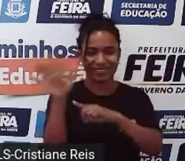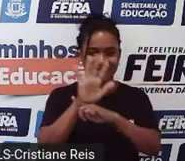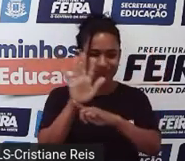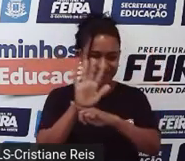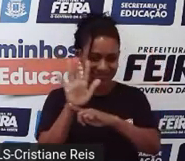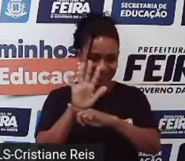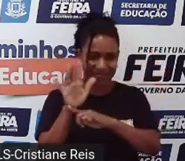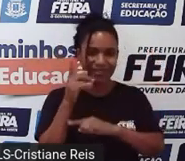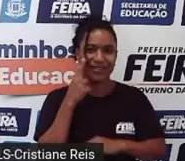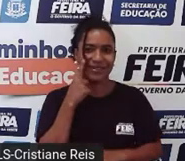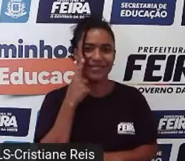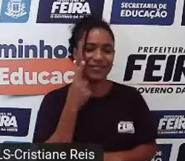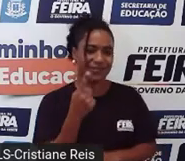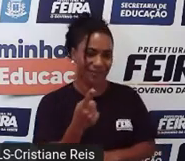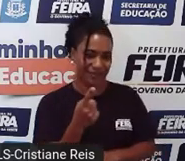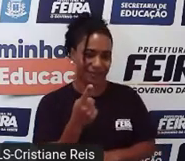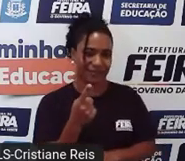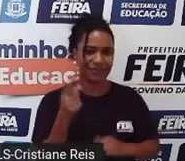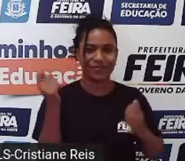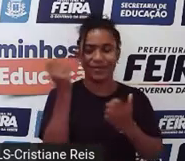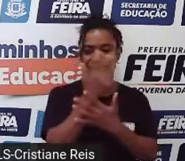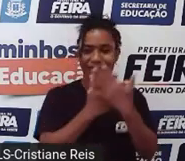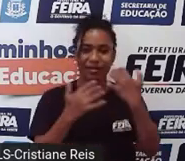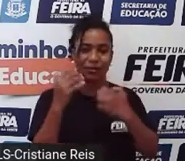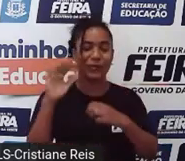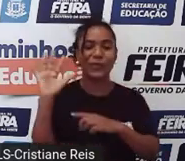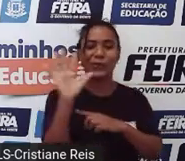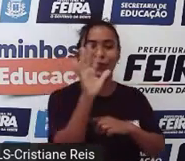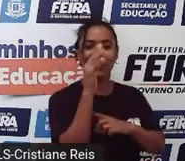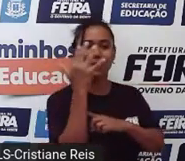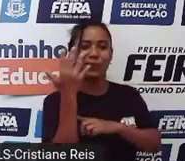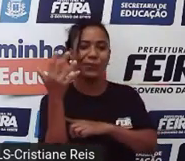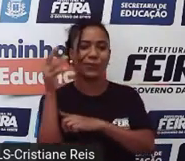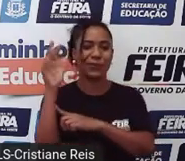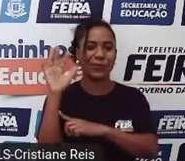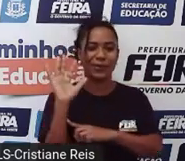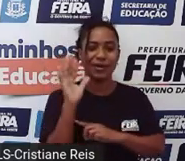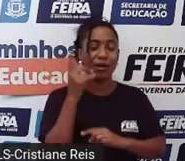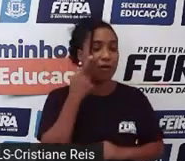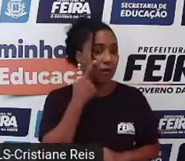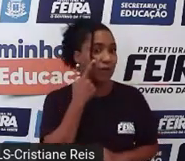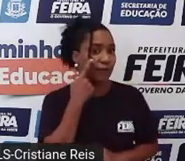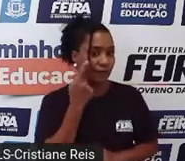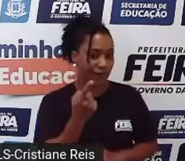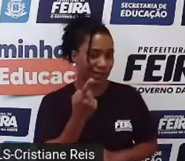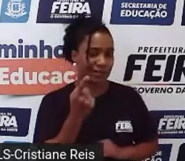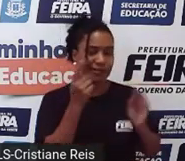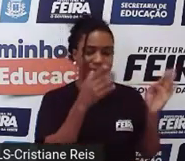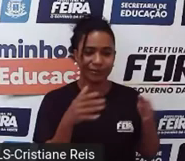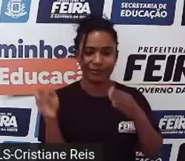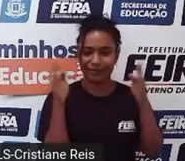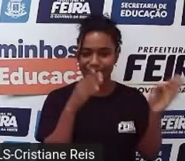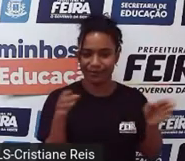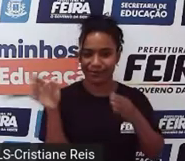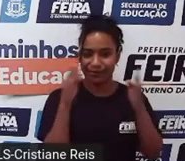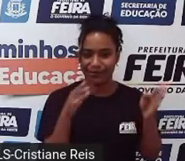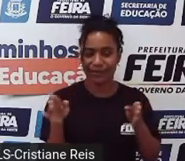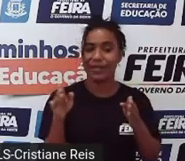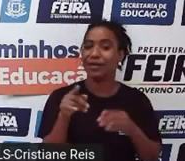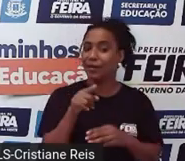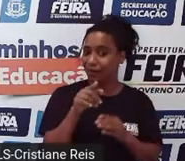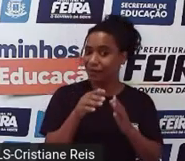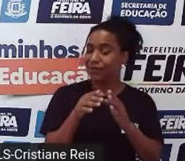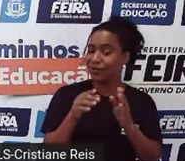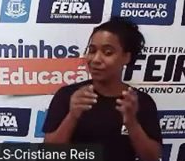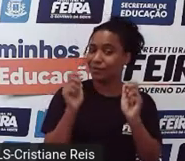The Weather Song, a canção do tempo. E eu gostaria que, durante a exibição desta canção, vocês